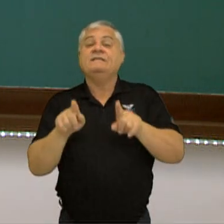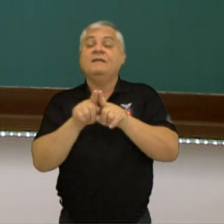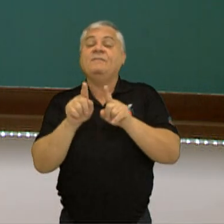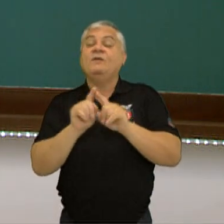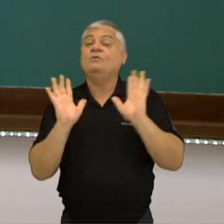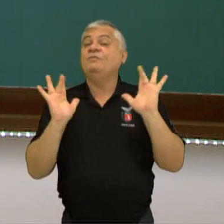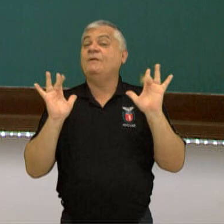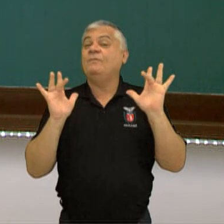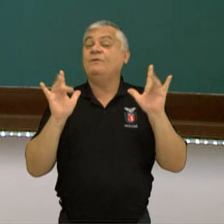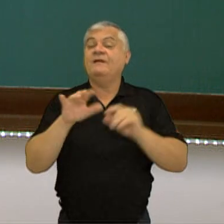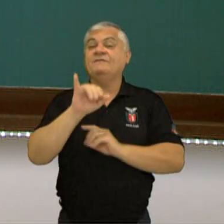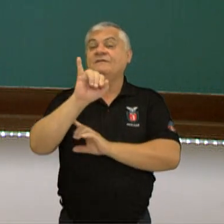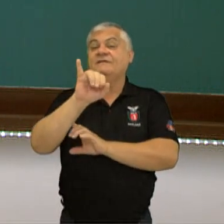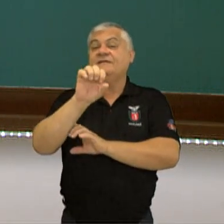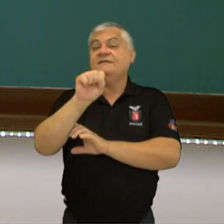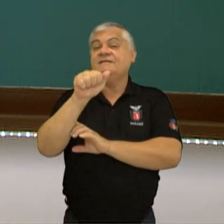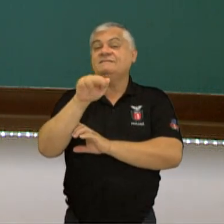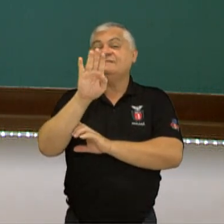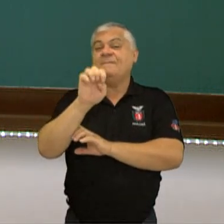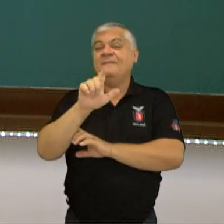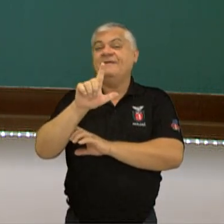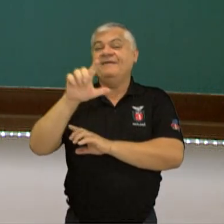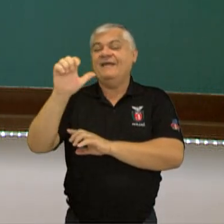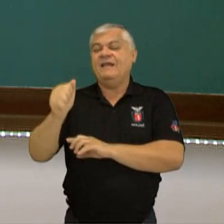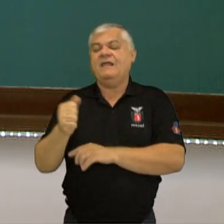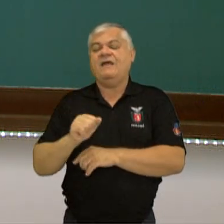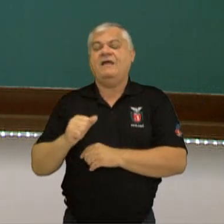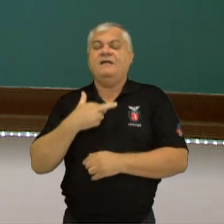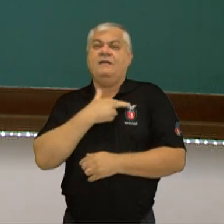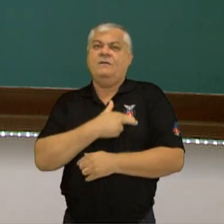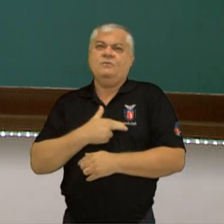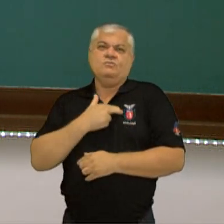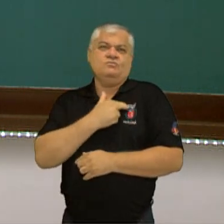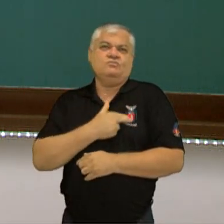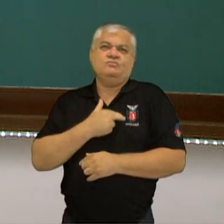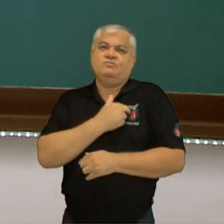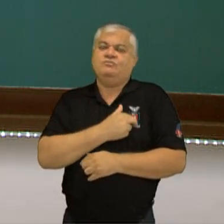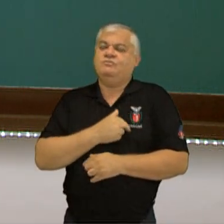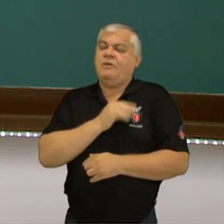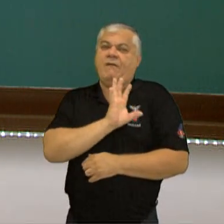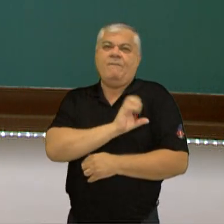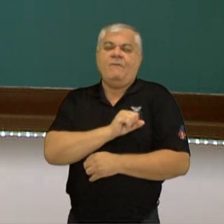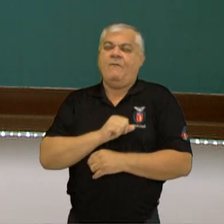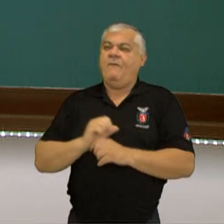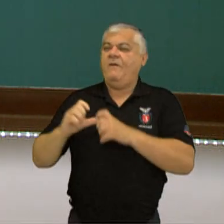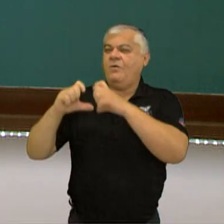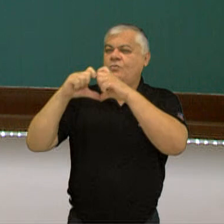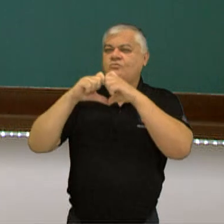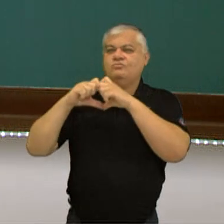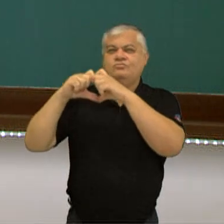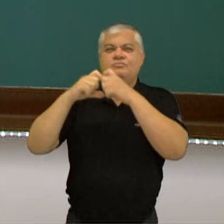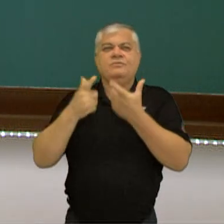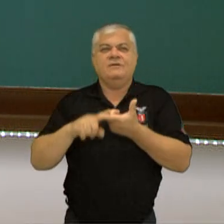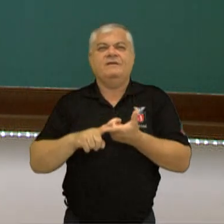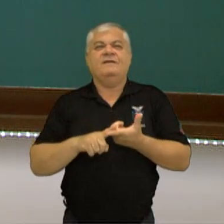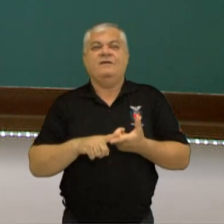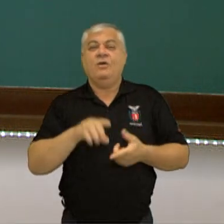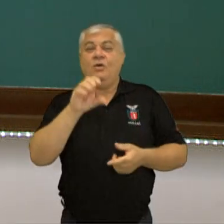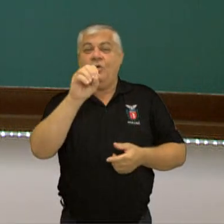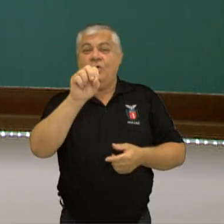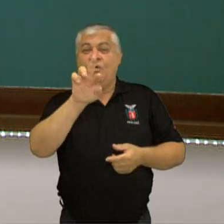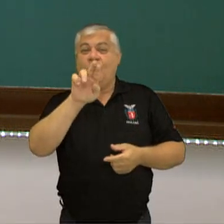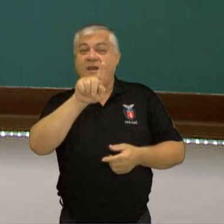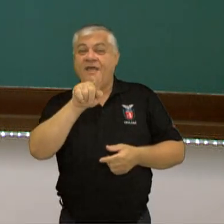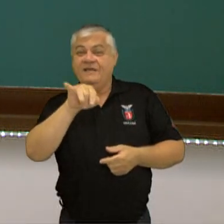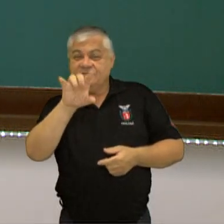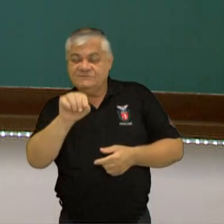inaborados, que são os eternos apaixonados aí, que faz parte dos inaboratos, né? O oratos, a Isabela, né?